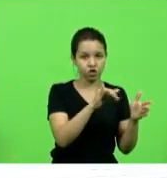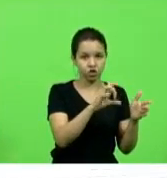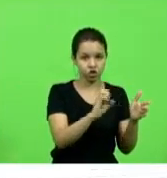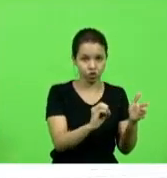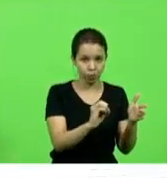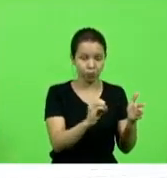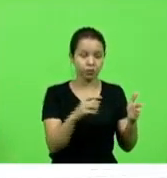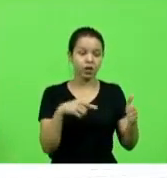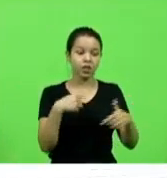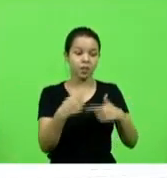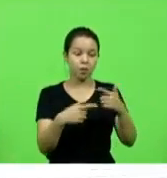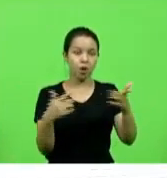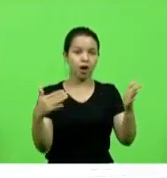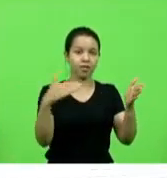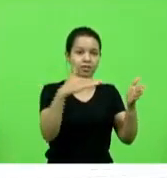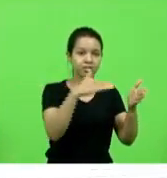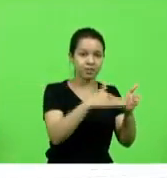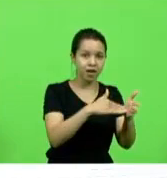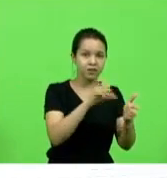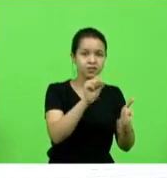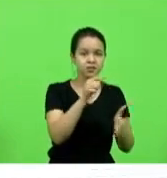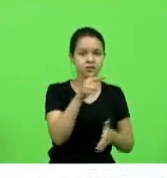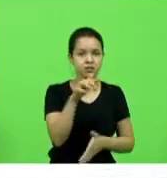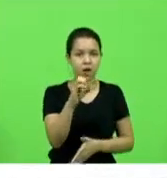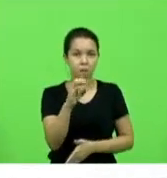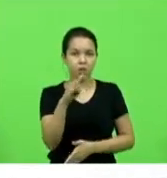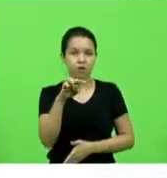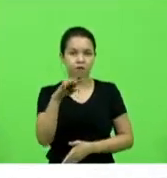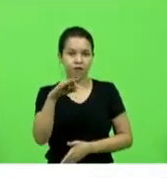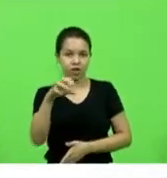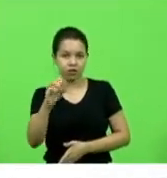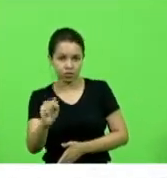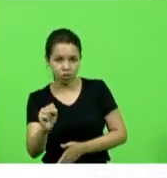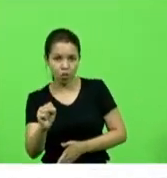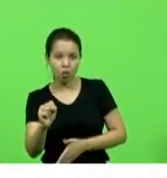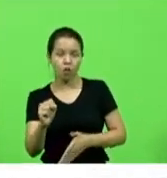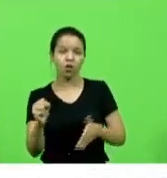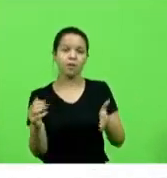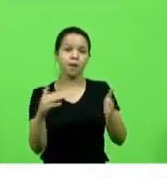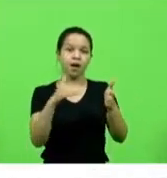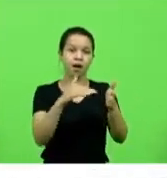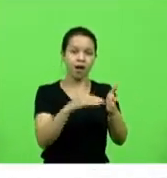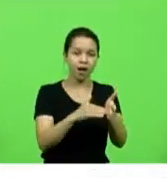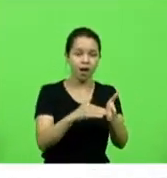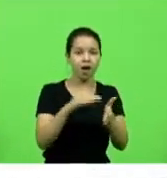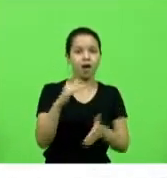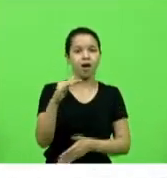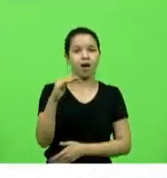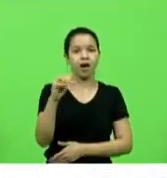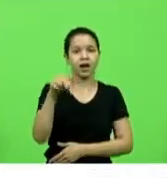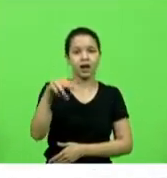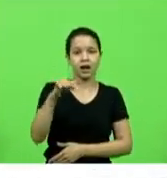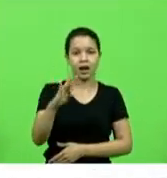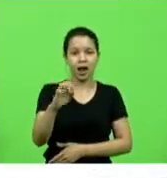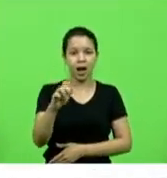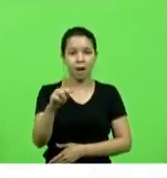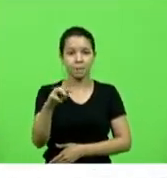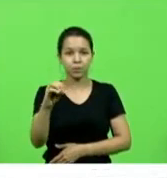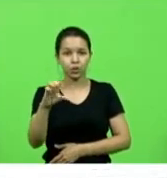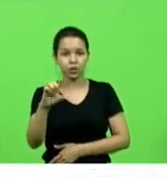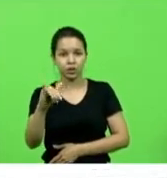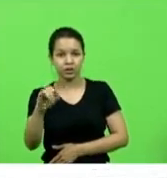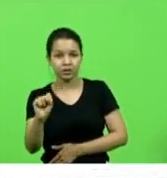município de São Bonifácio o município de Anitápoles a Santa Rosa de Lima que esses realmente se encontram de maneira